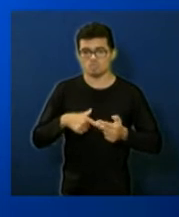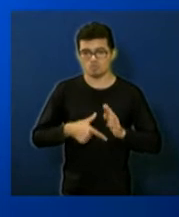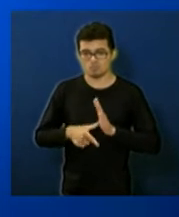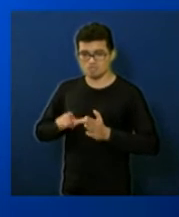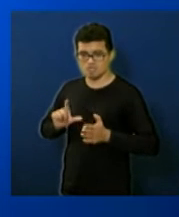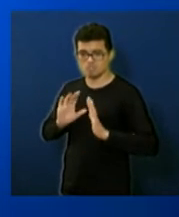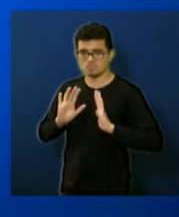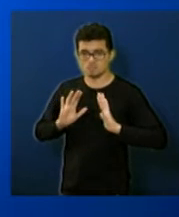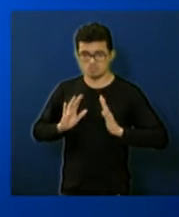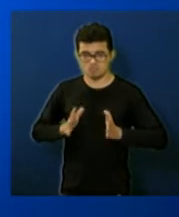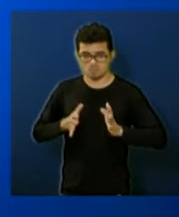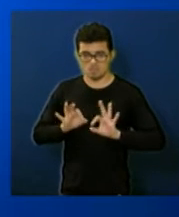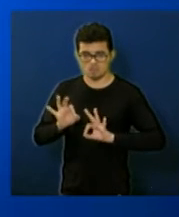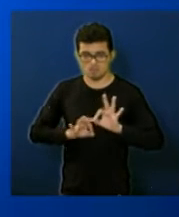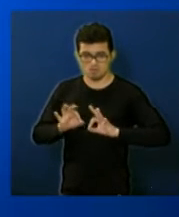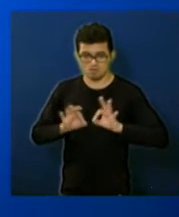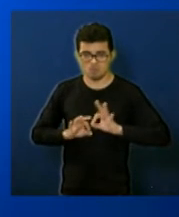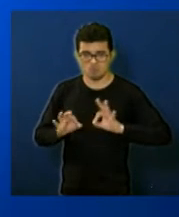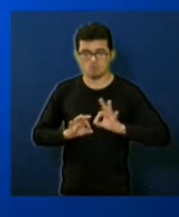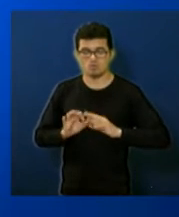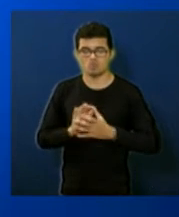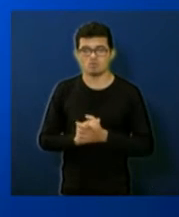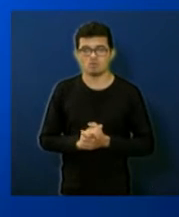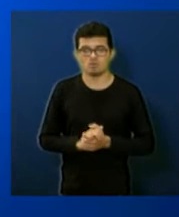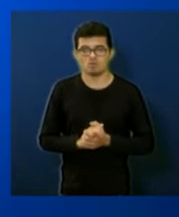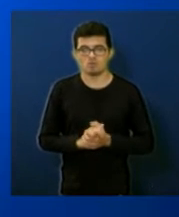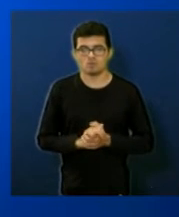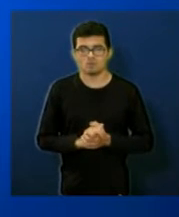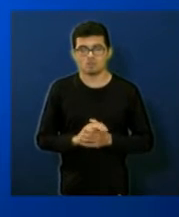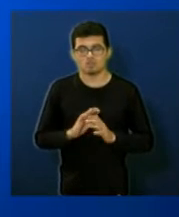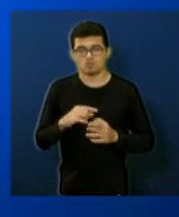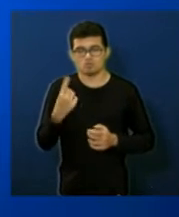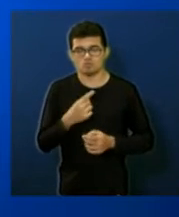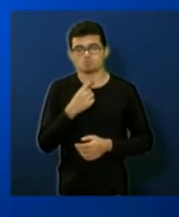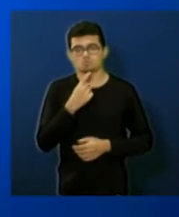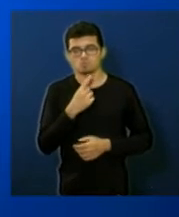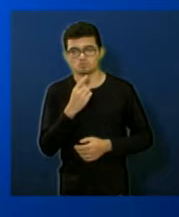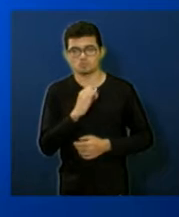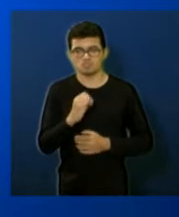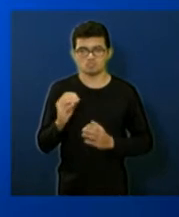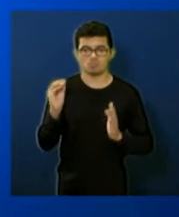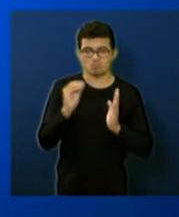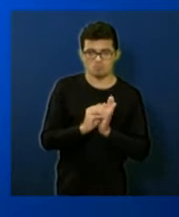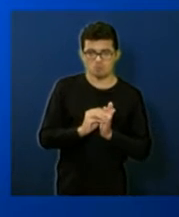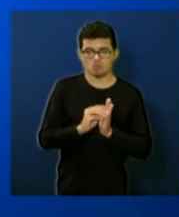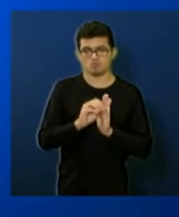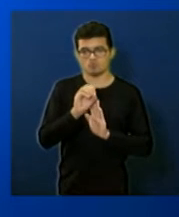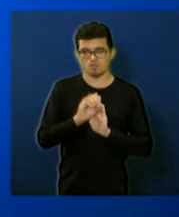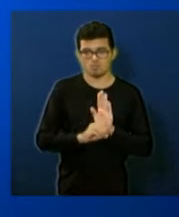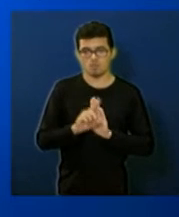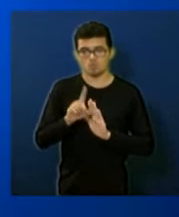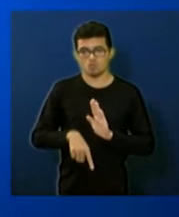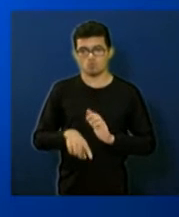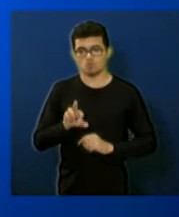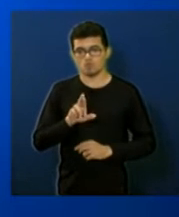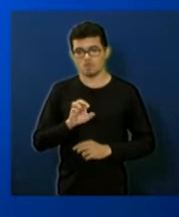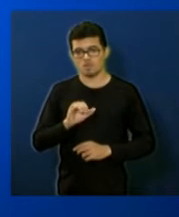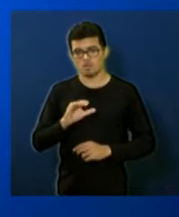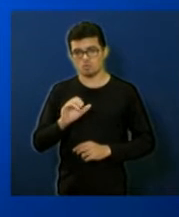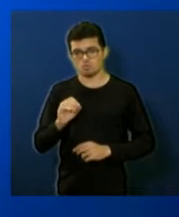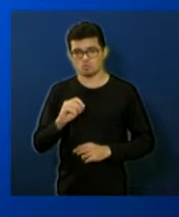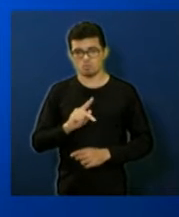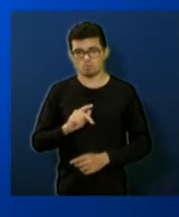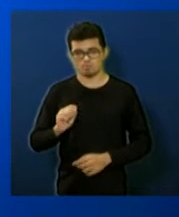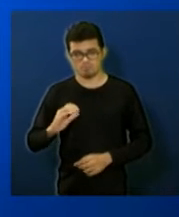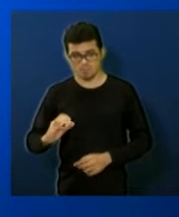embora no orçamento a gente até ficou na dúvida de colocar ou não no orçamento o recurso do PAC porque a previsão é para esse